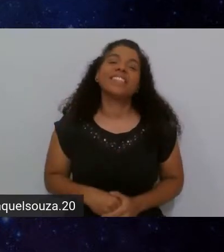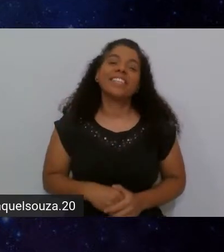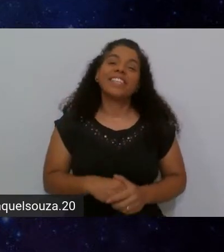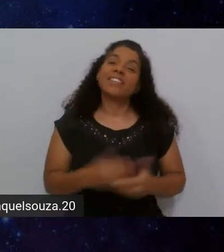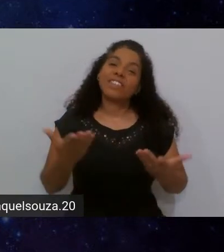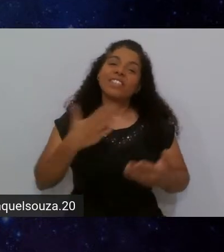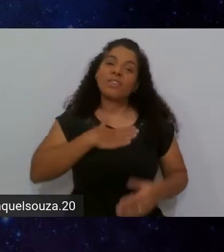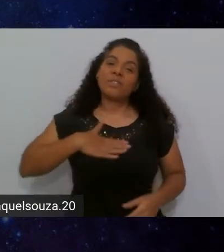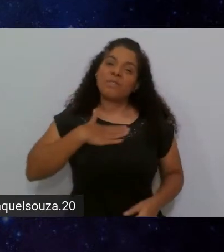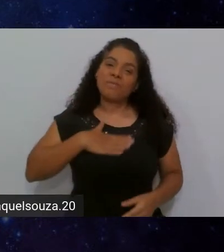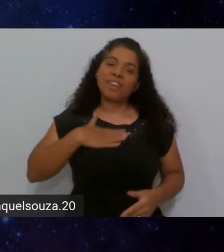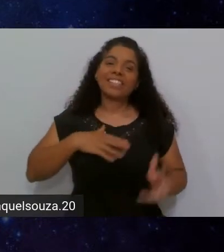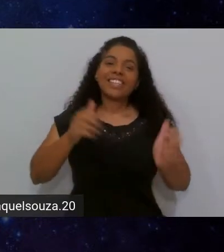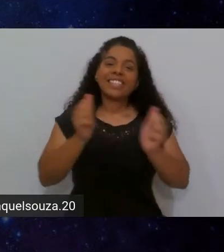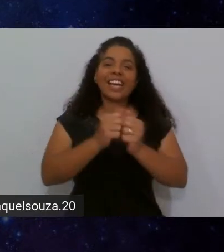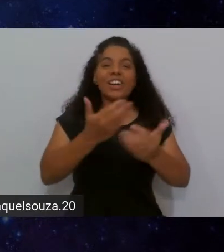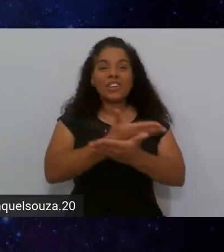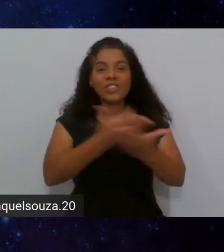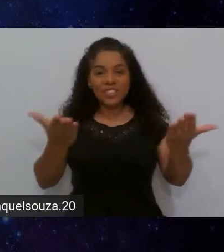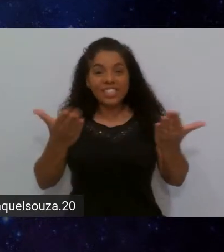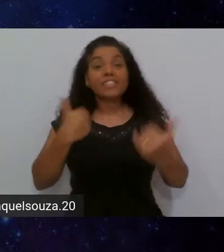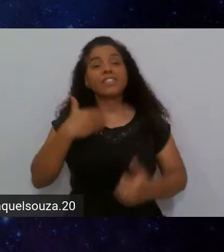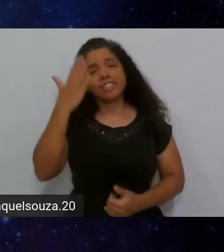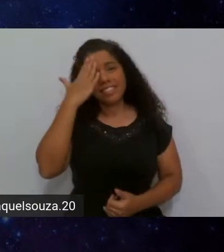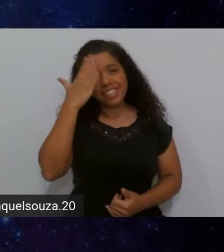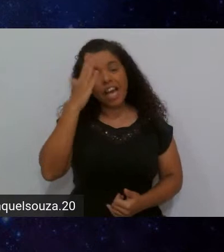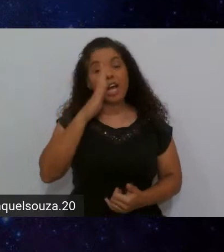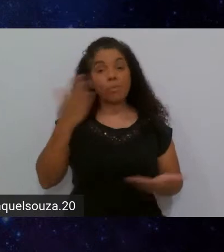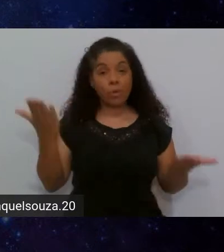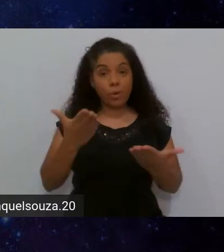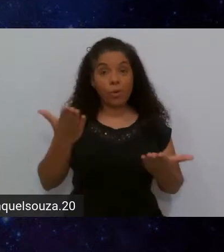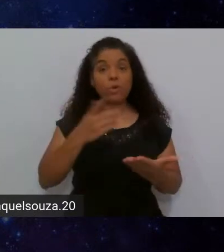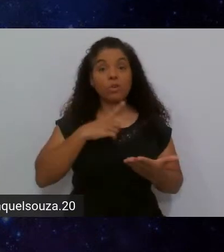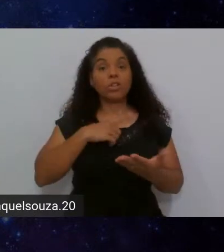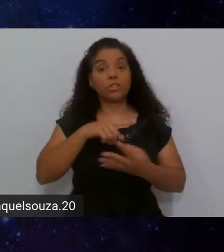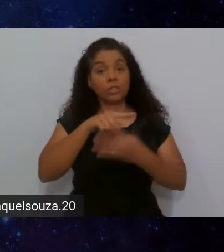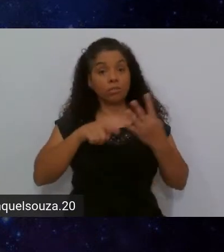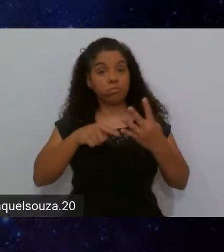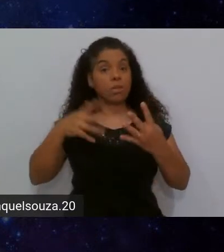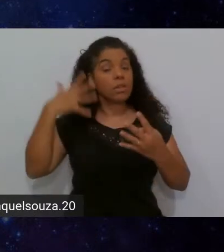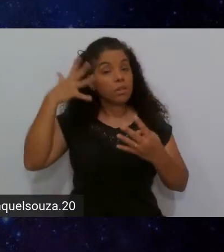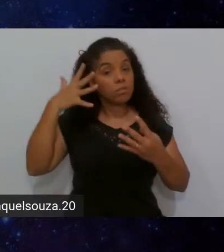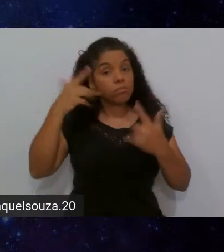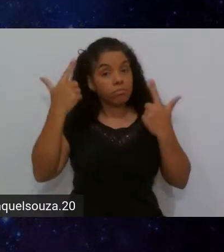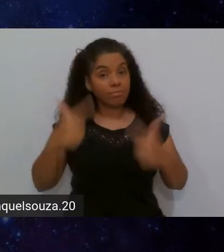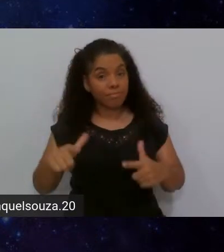grande prazer aí estar com vocês e, como vocês sabem, a gente vai ter hoje quatro palestras novamente.